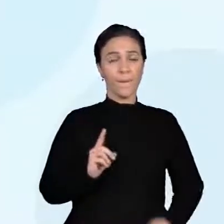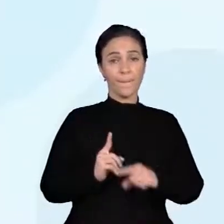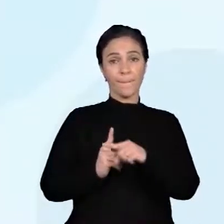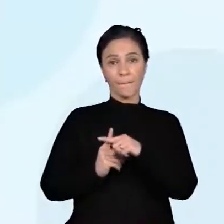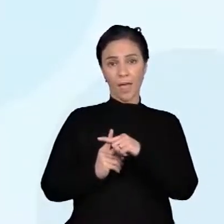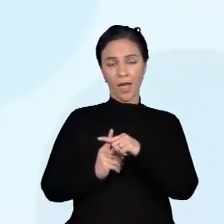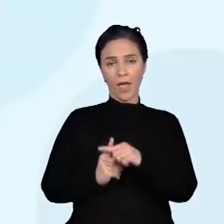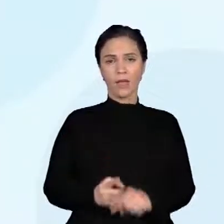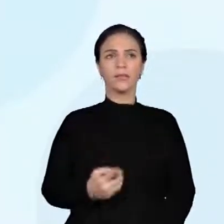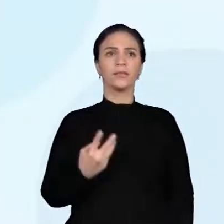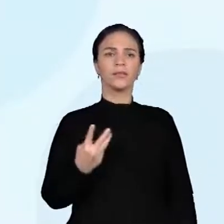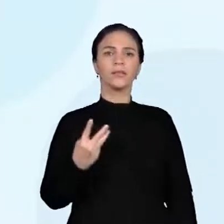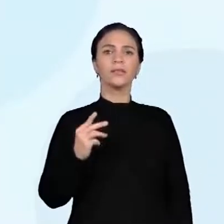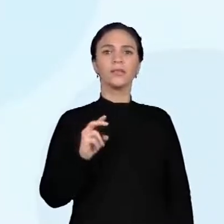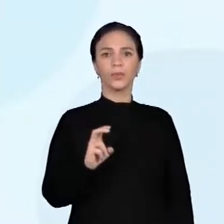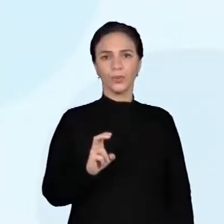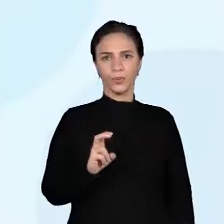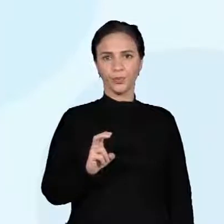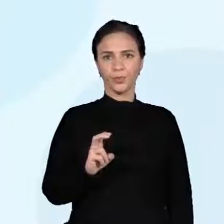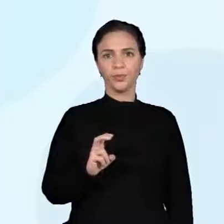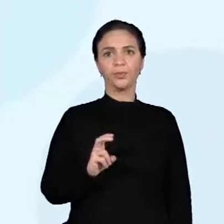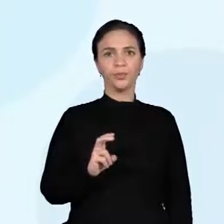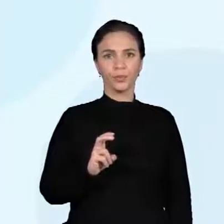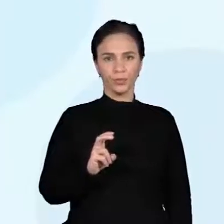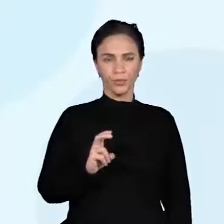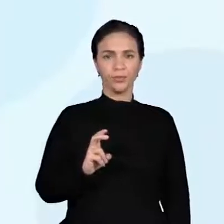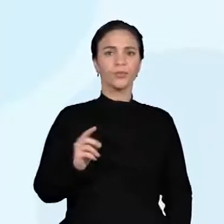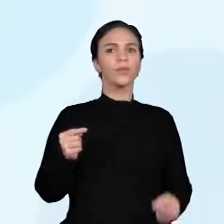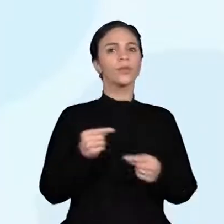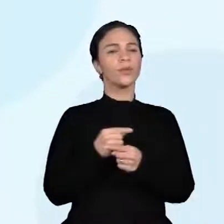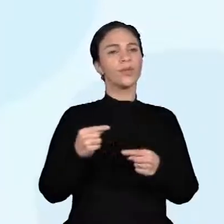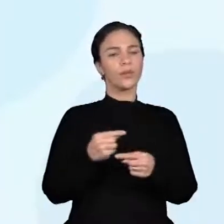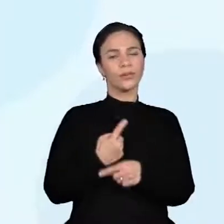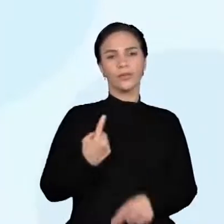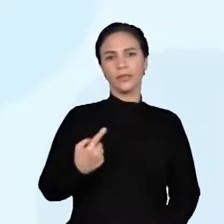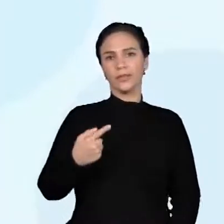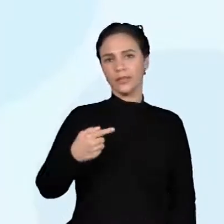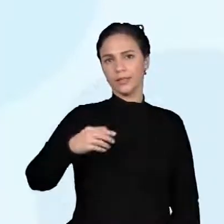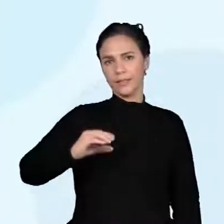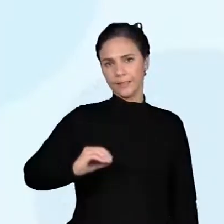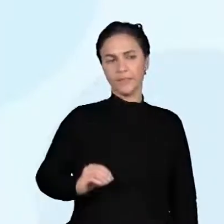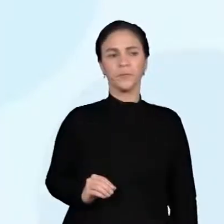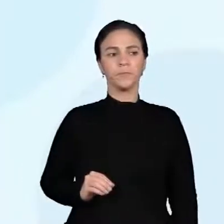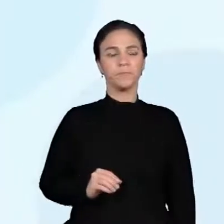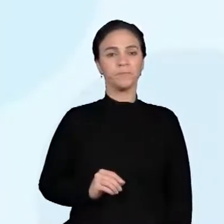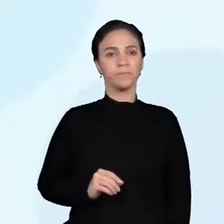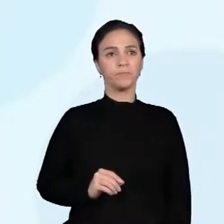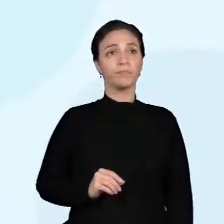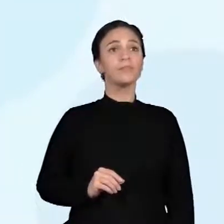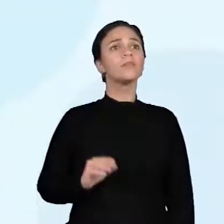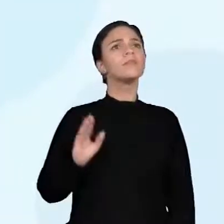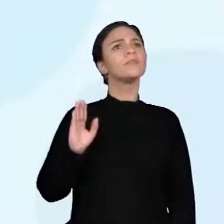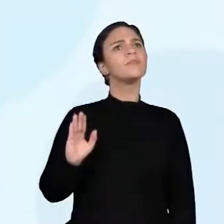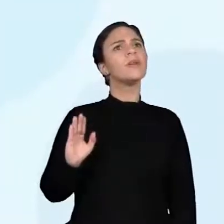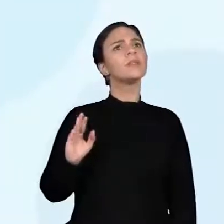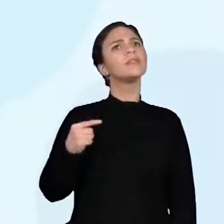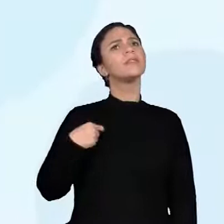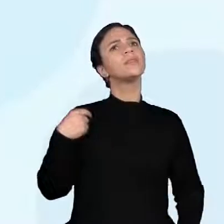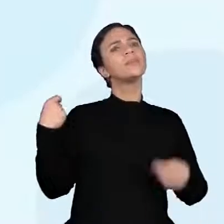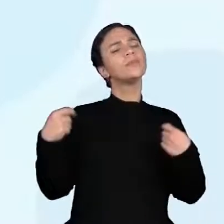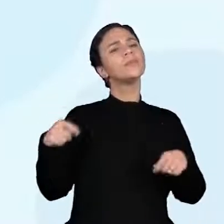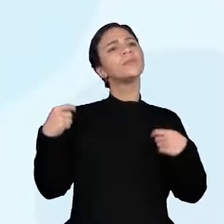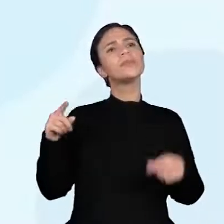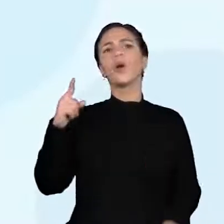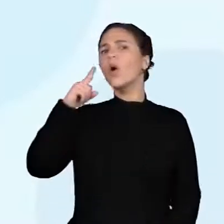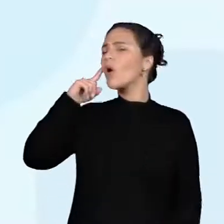Eu preciso de 135 mais 38. Eu vou ter que